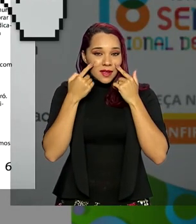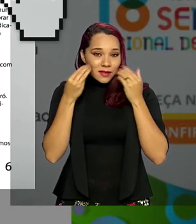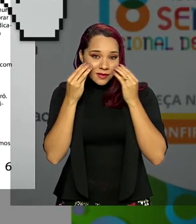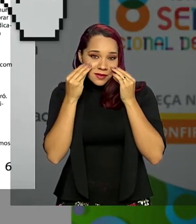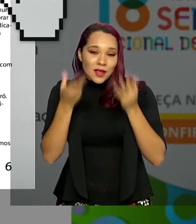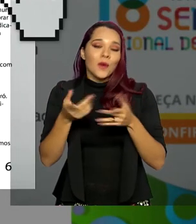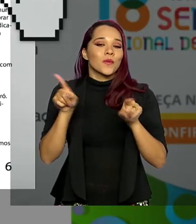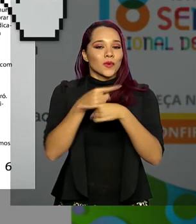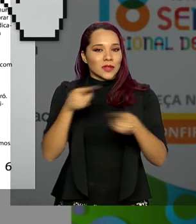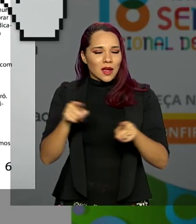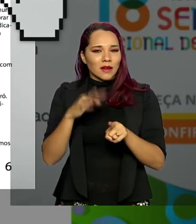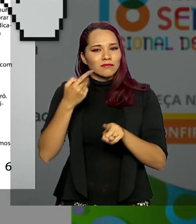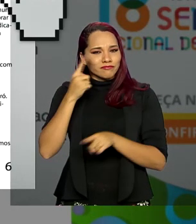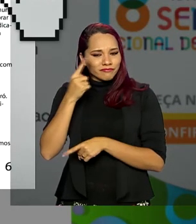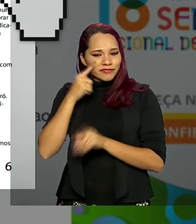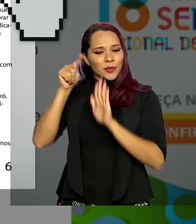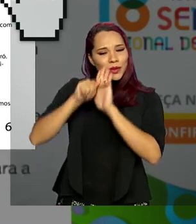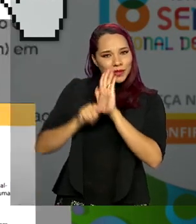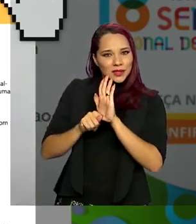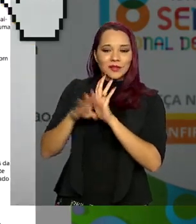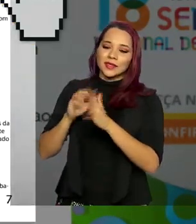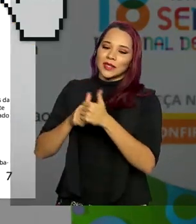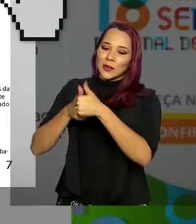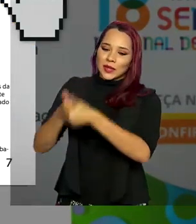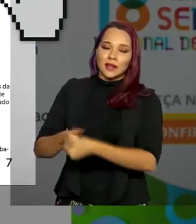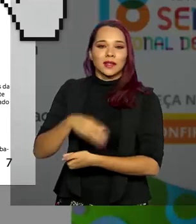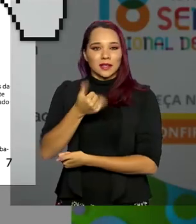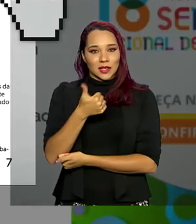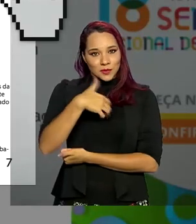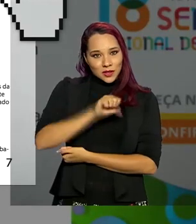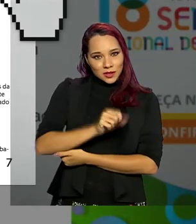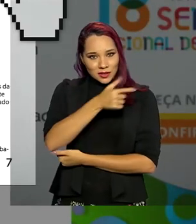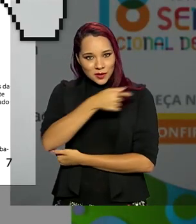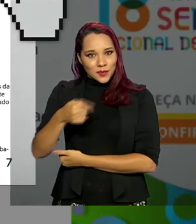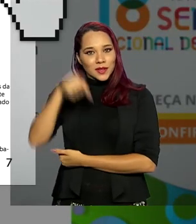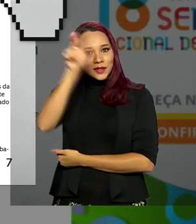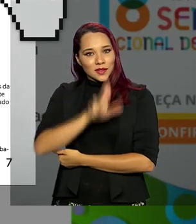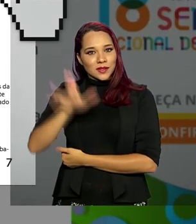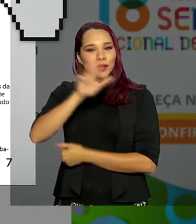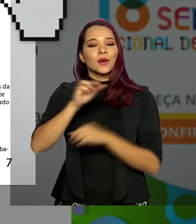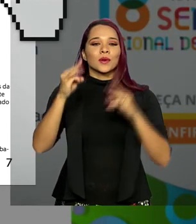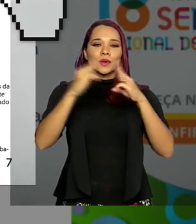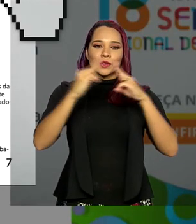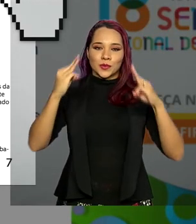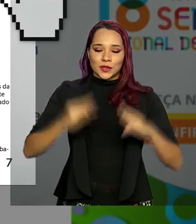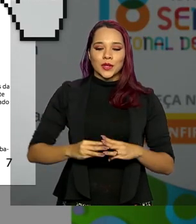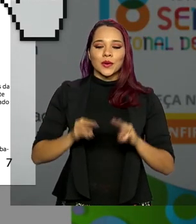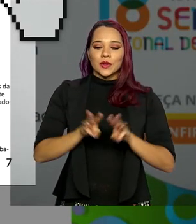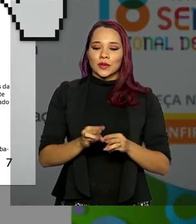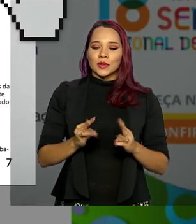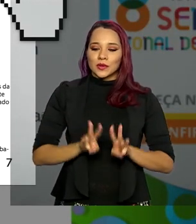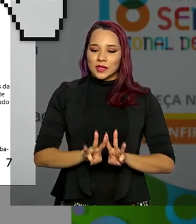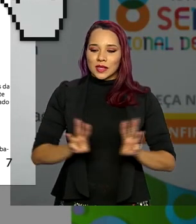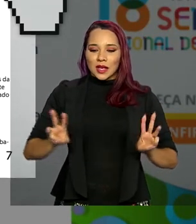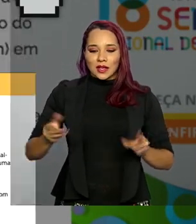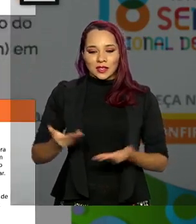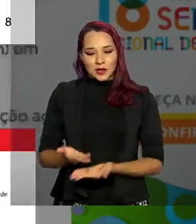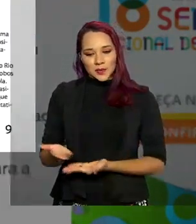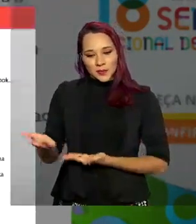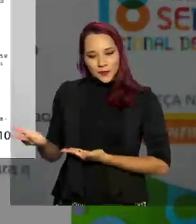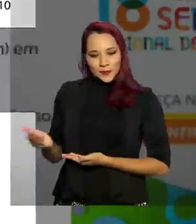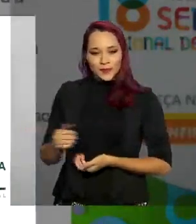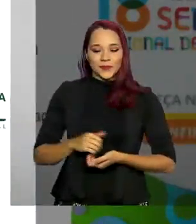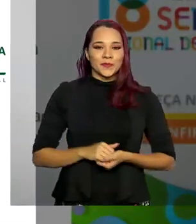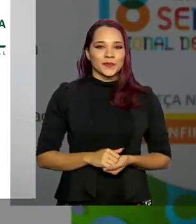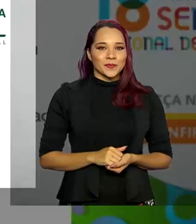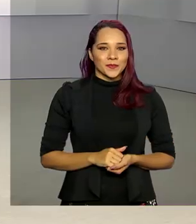conferir a programação, basta acessar o Guia da 18ª Semana Nacional de Museus no endereço que aparece aí na sua tela.